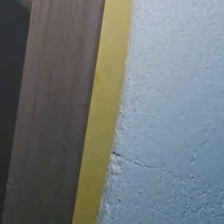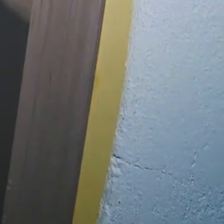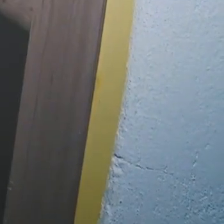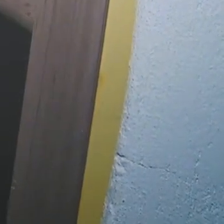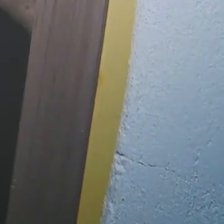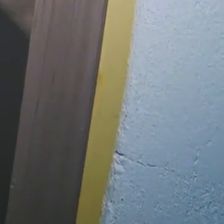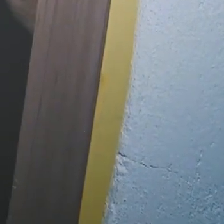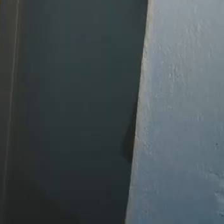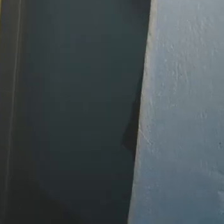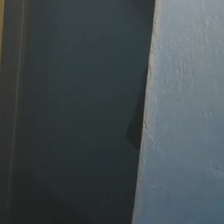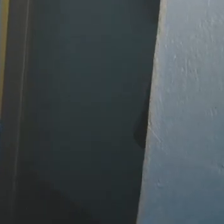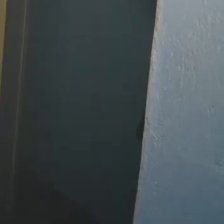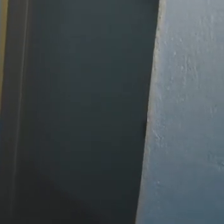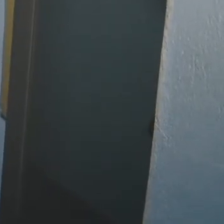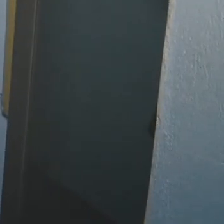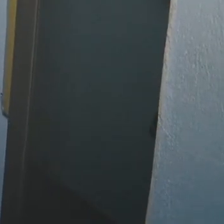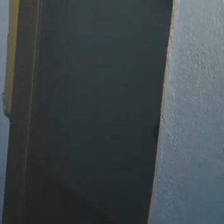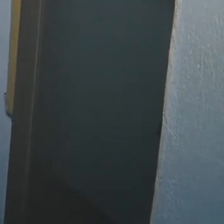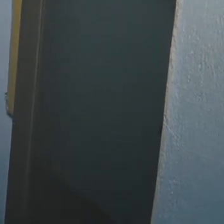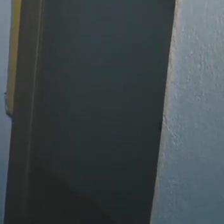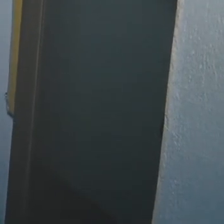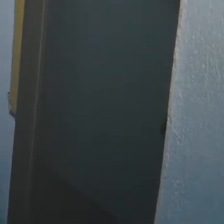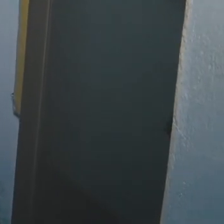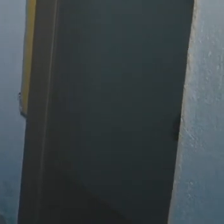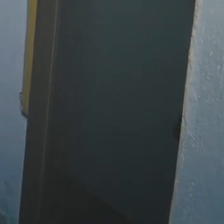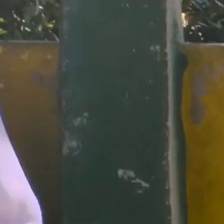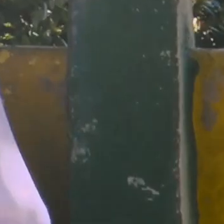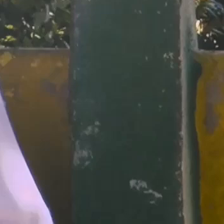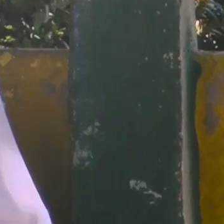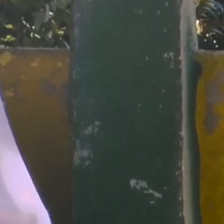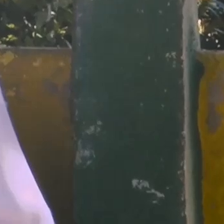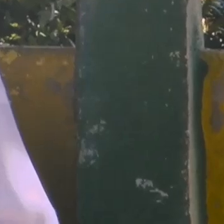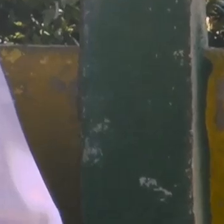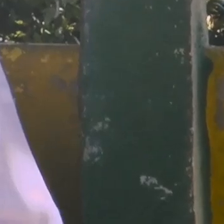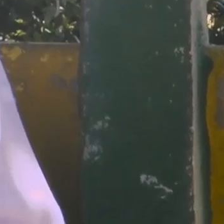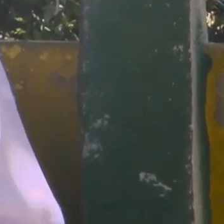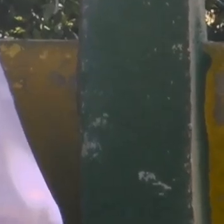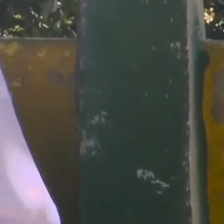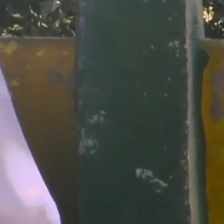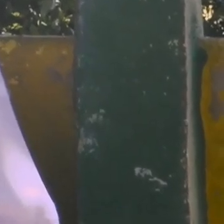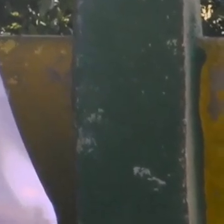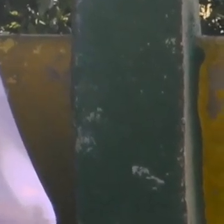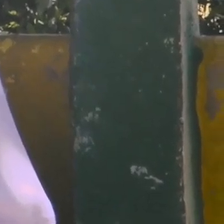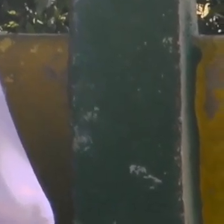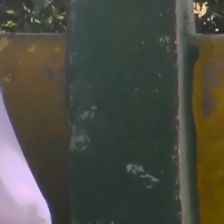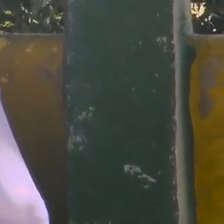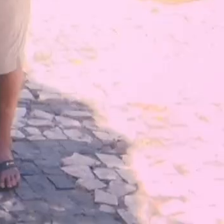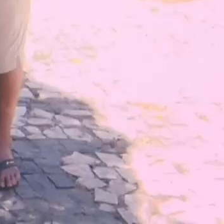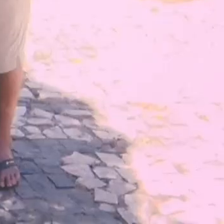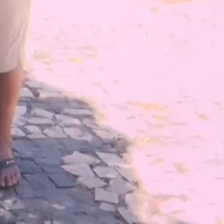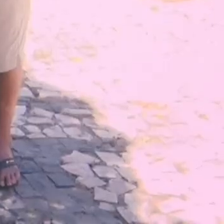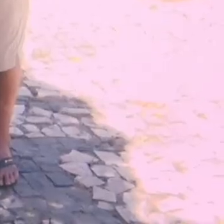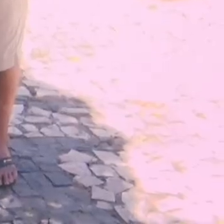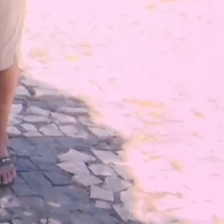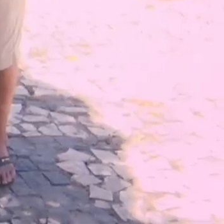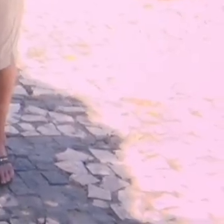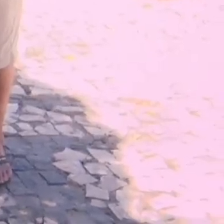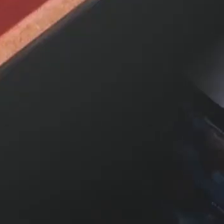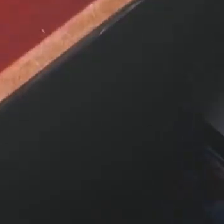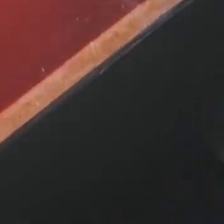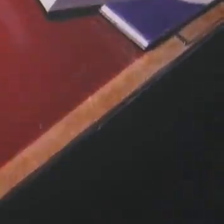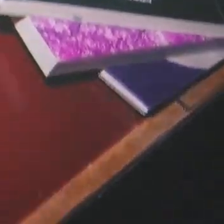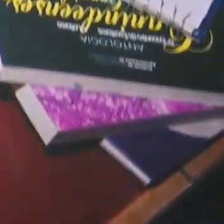Rivaldo Alves de Goás, nascido e criado em São Miguel do Aleixo, tem 77 anos e é mais conhecido como Vabá